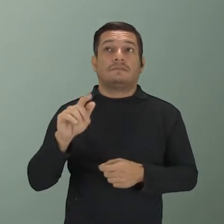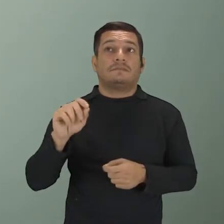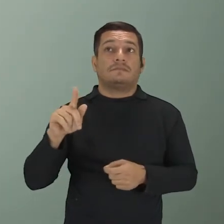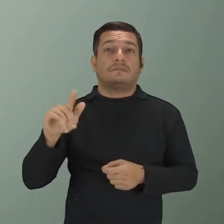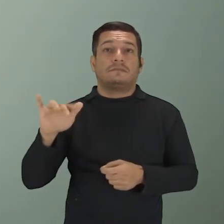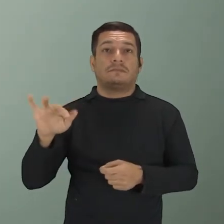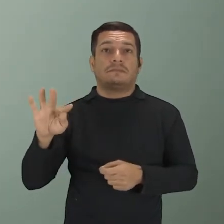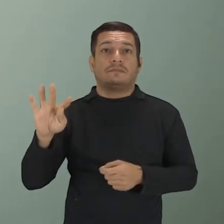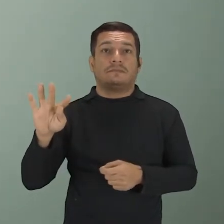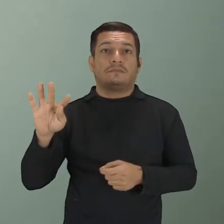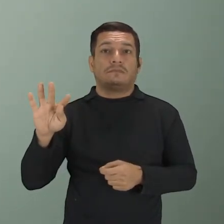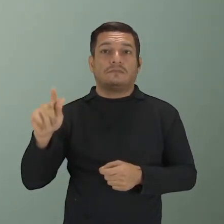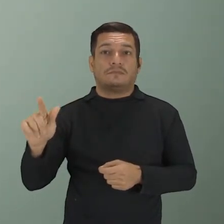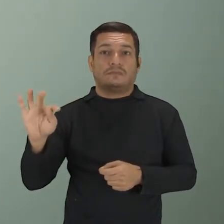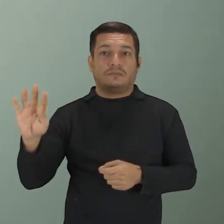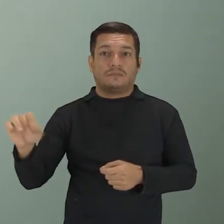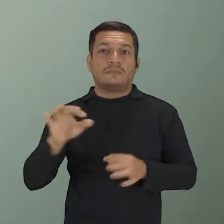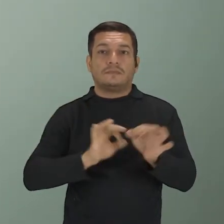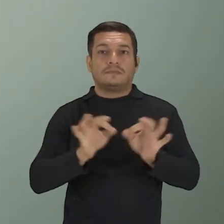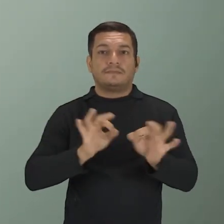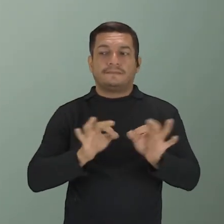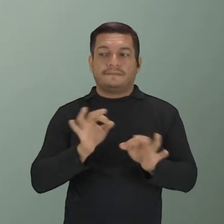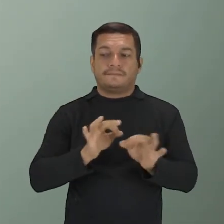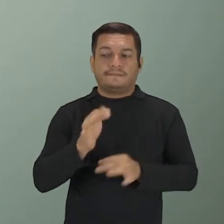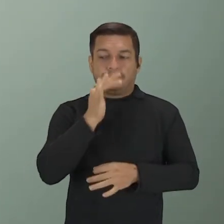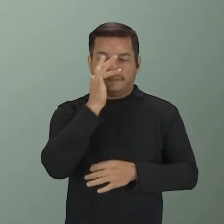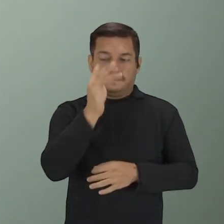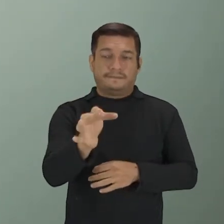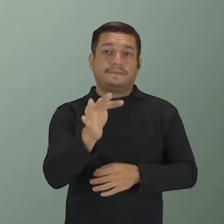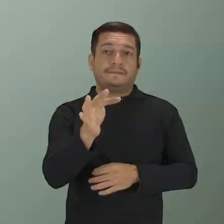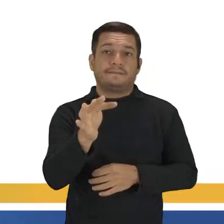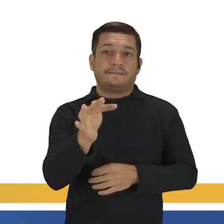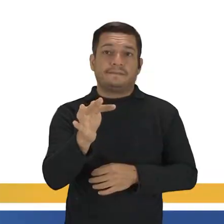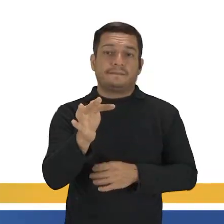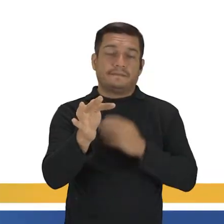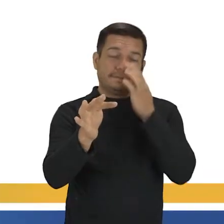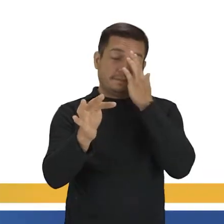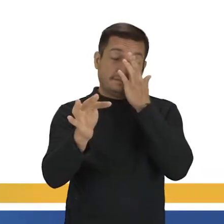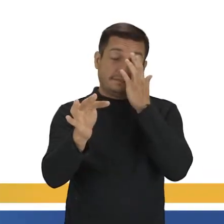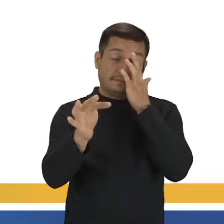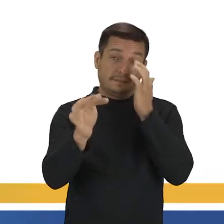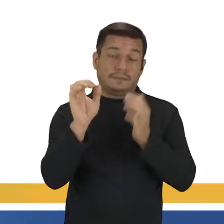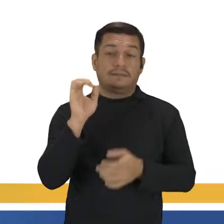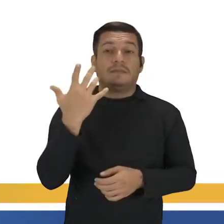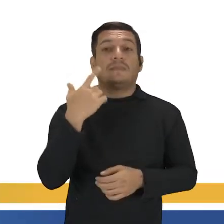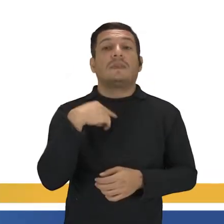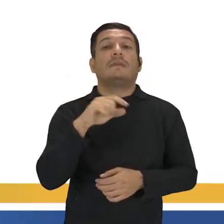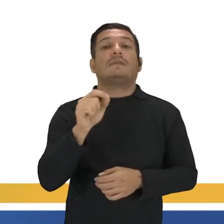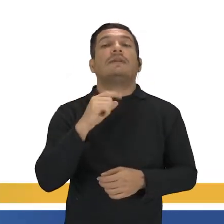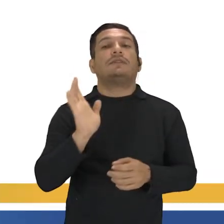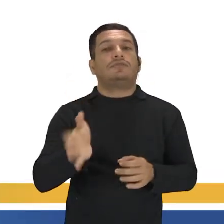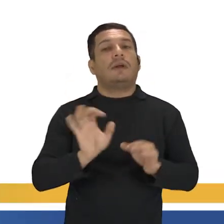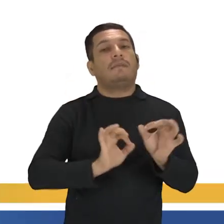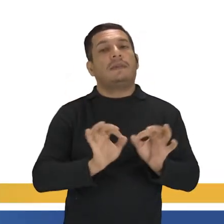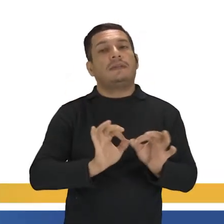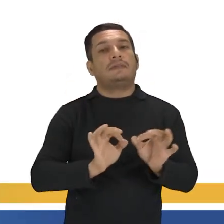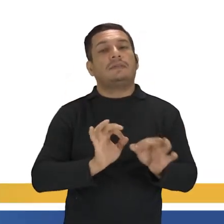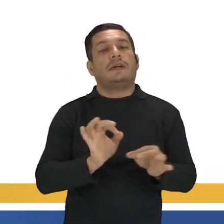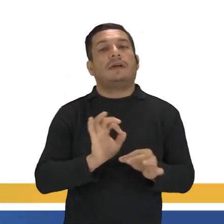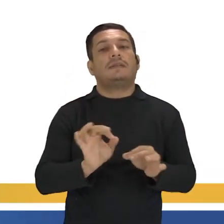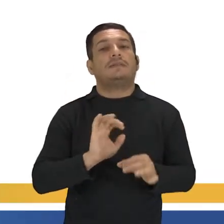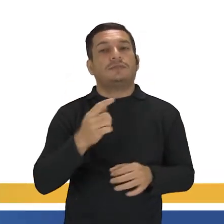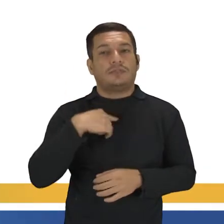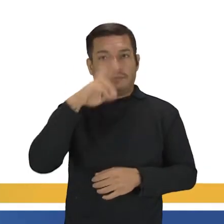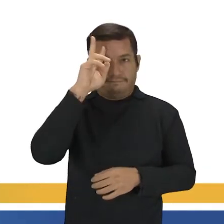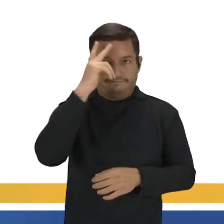to é o futuro planejado, como você pode ver aí. Ações no futuro que estão planejadas, que estão